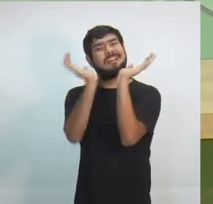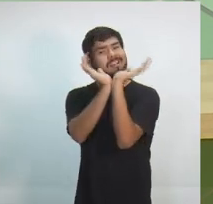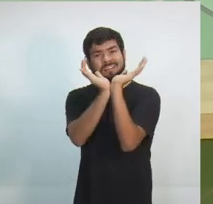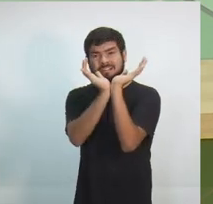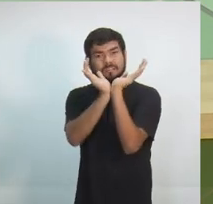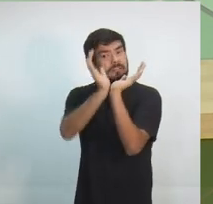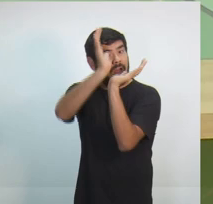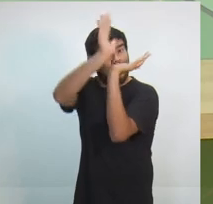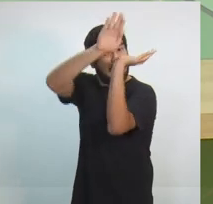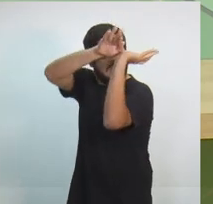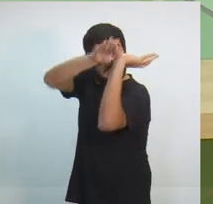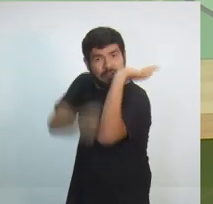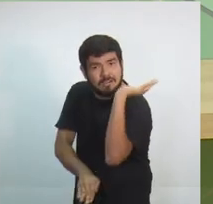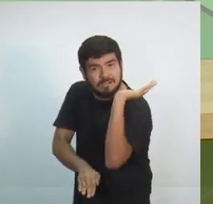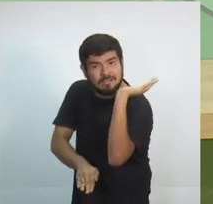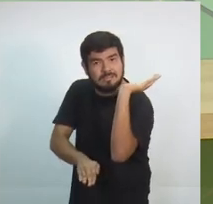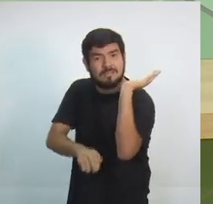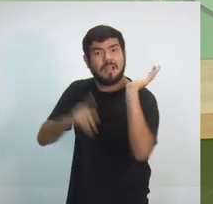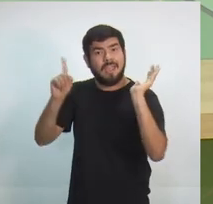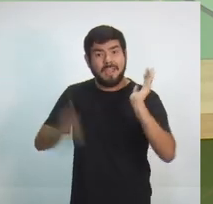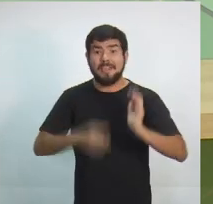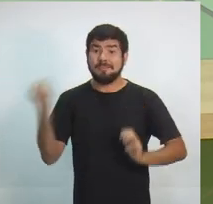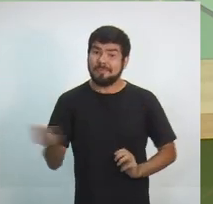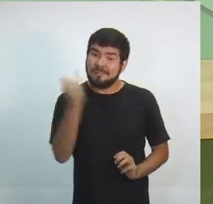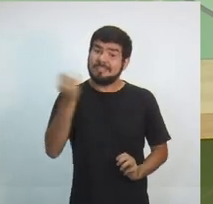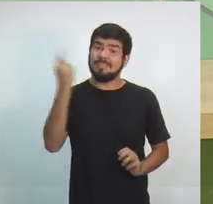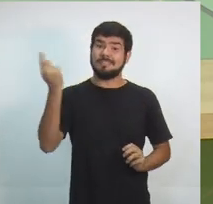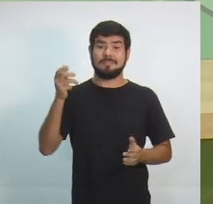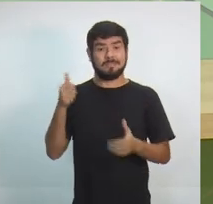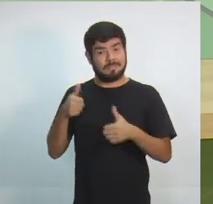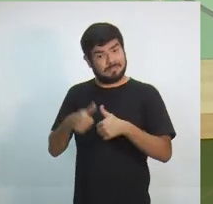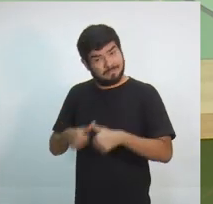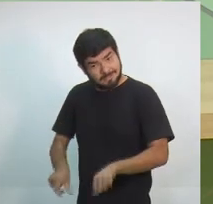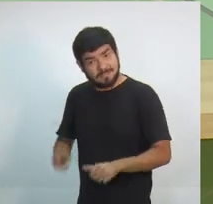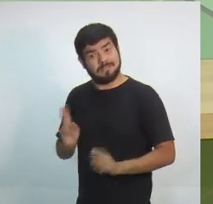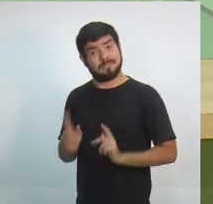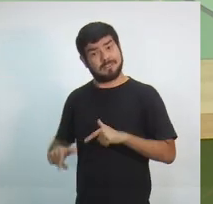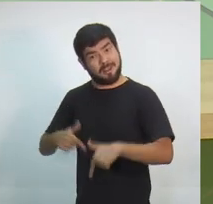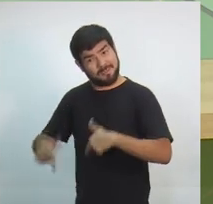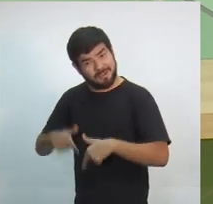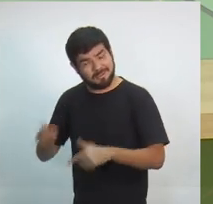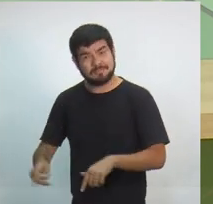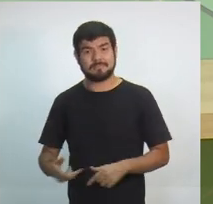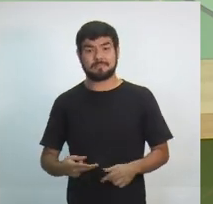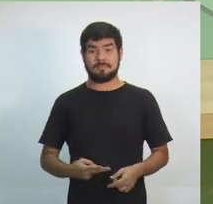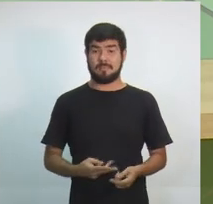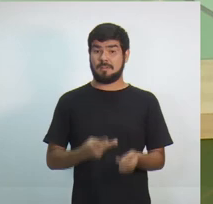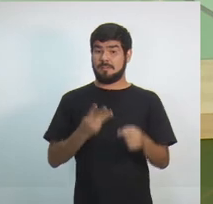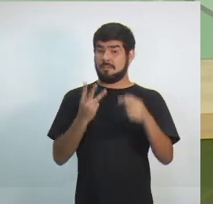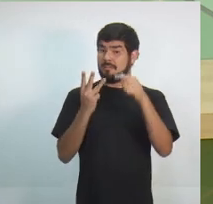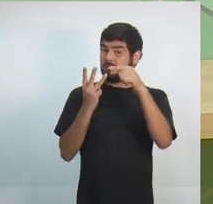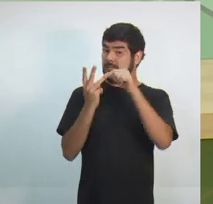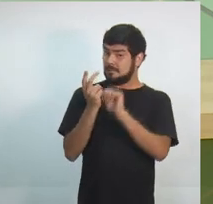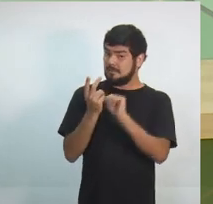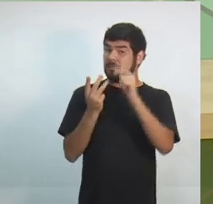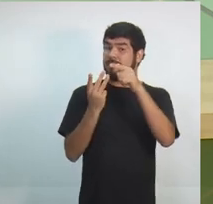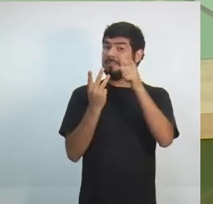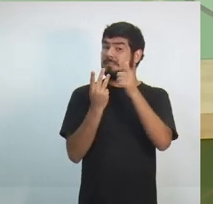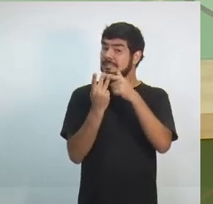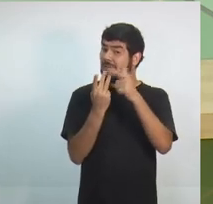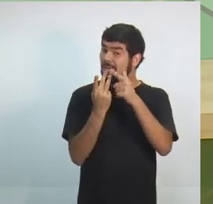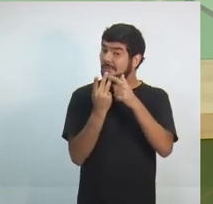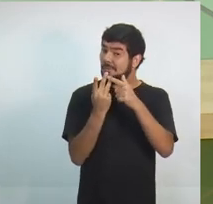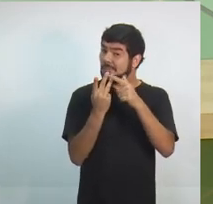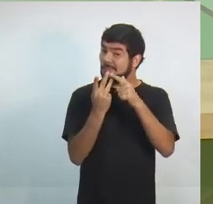possamos manter os empregos aqui. Segundo, a simplificação da legislação tributária